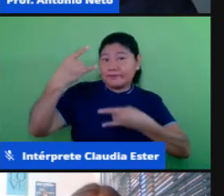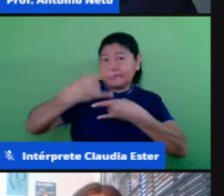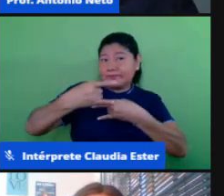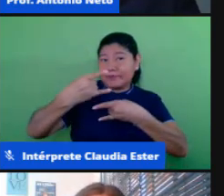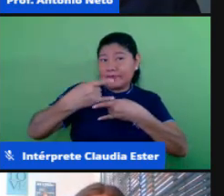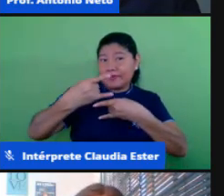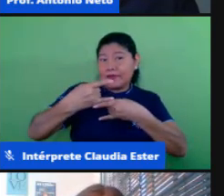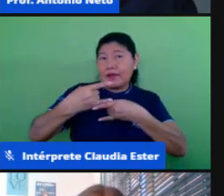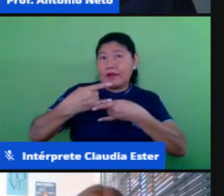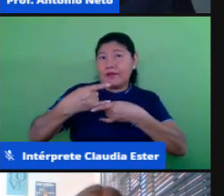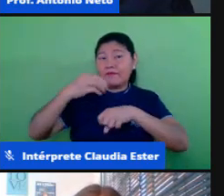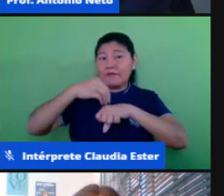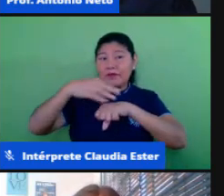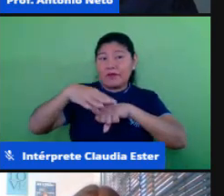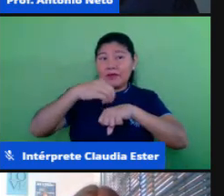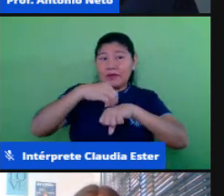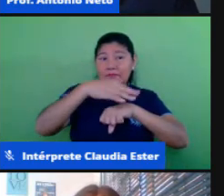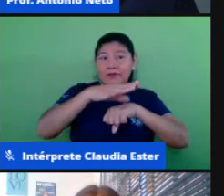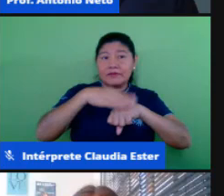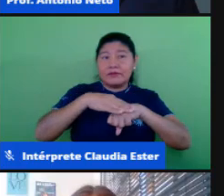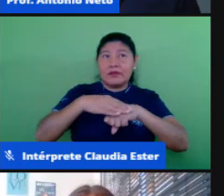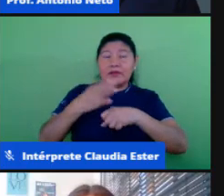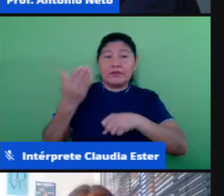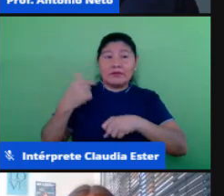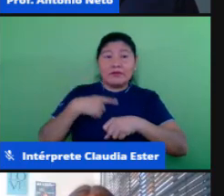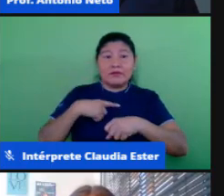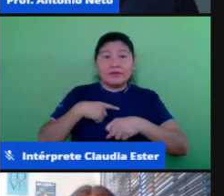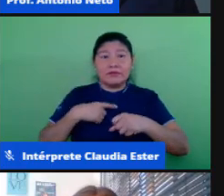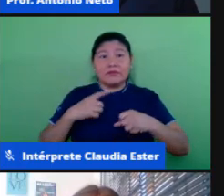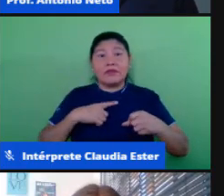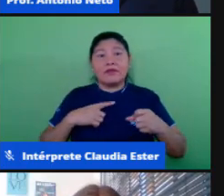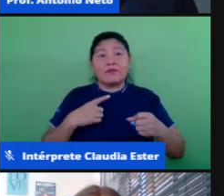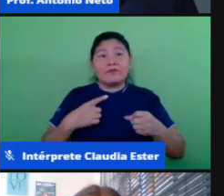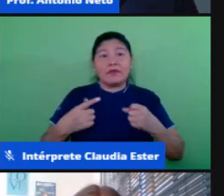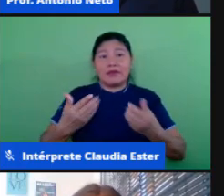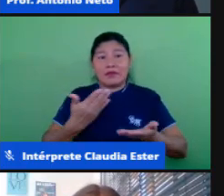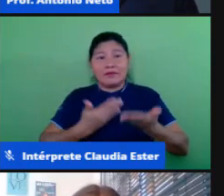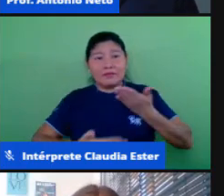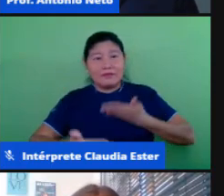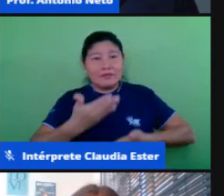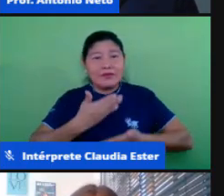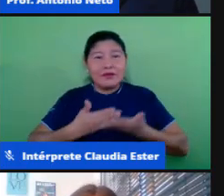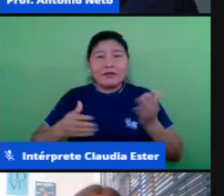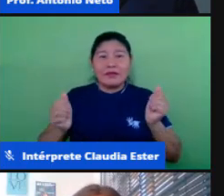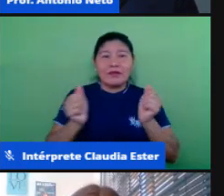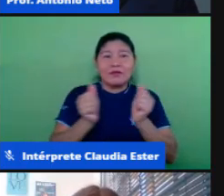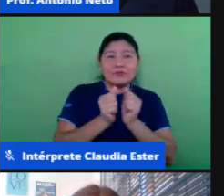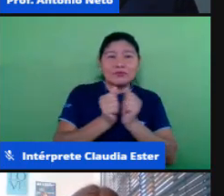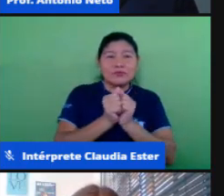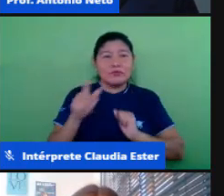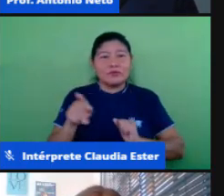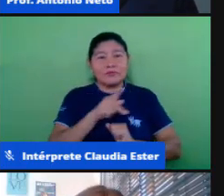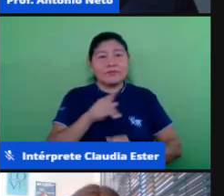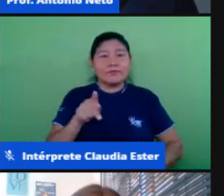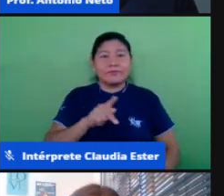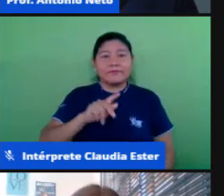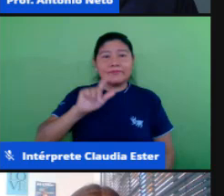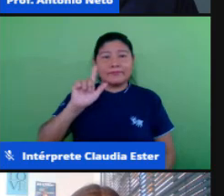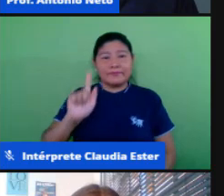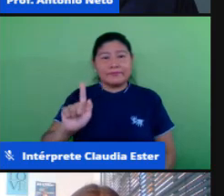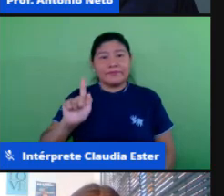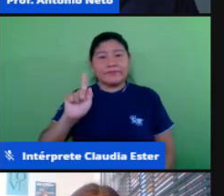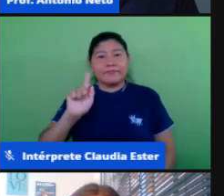mediação entre eu e o professor Gil, e retornar nessa live sem ele é muito